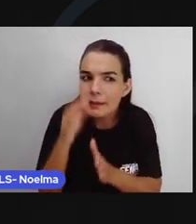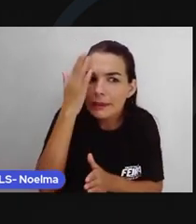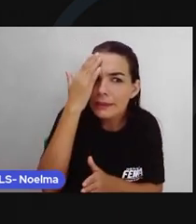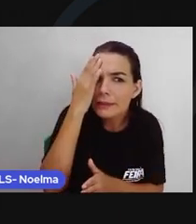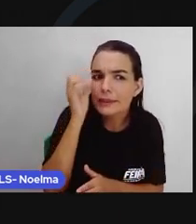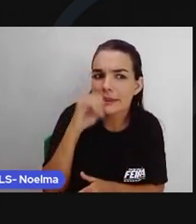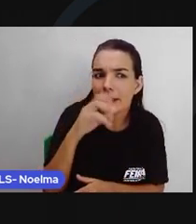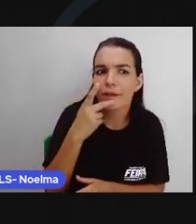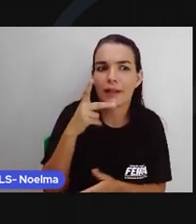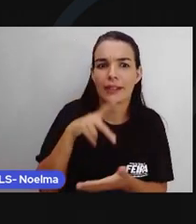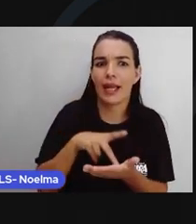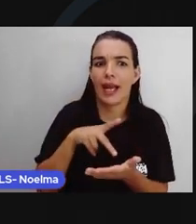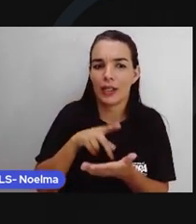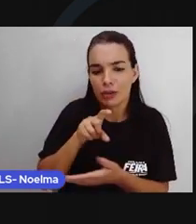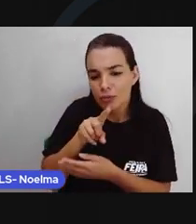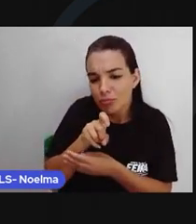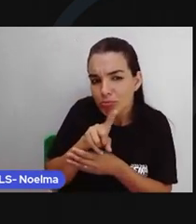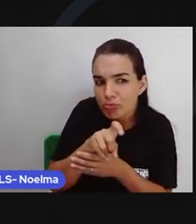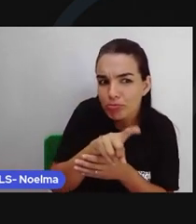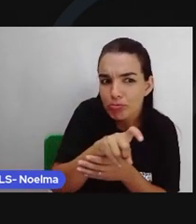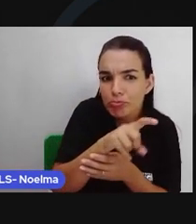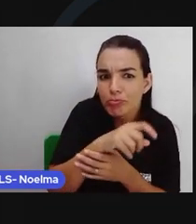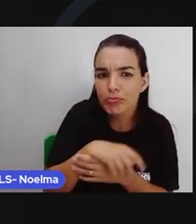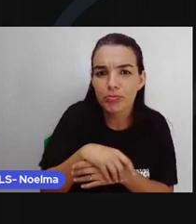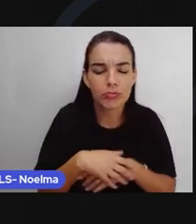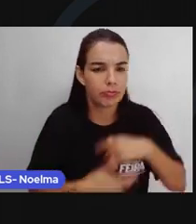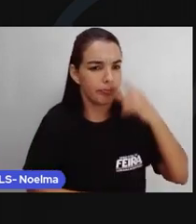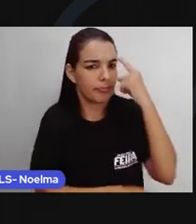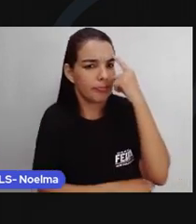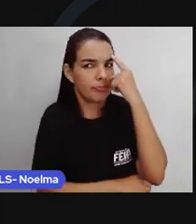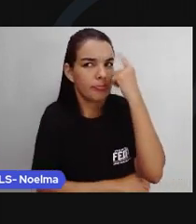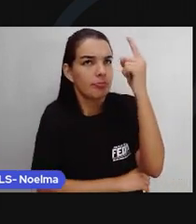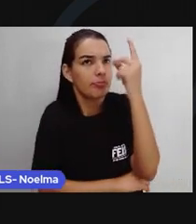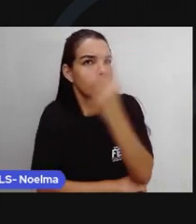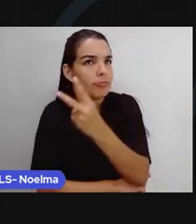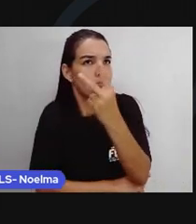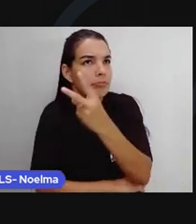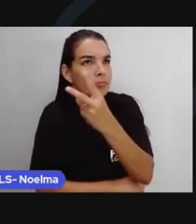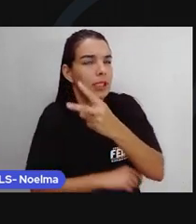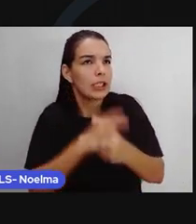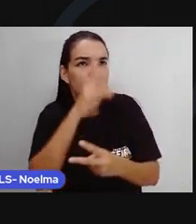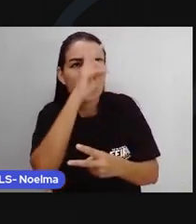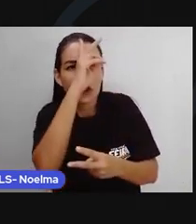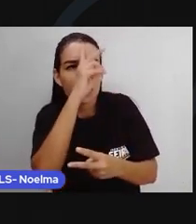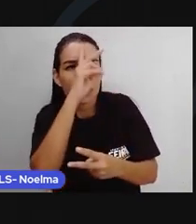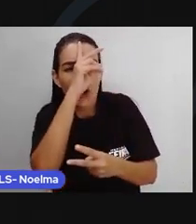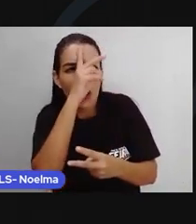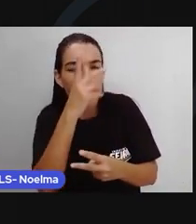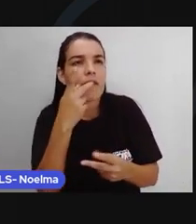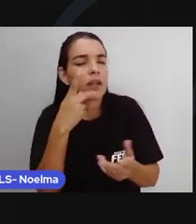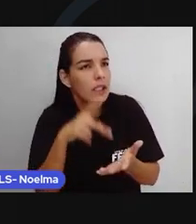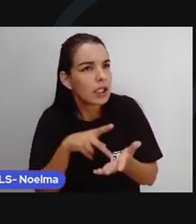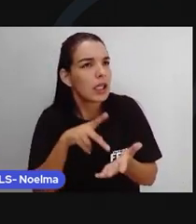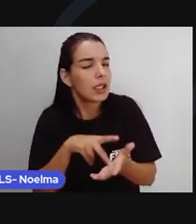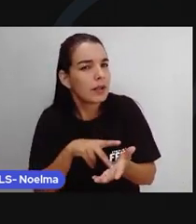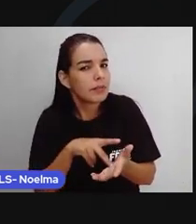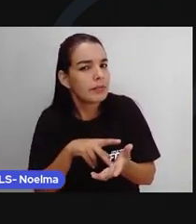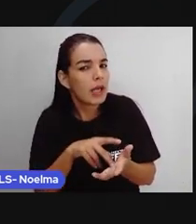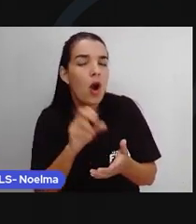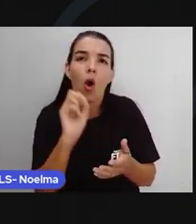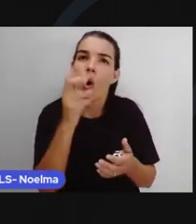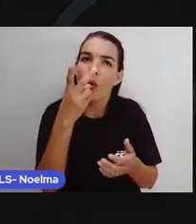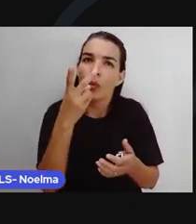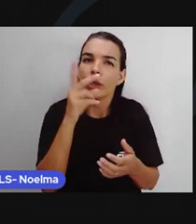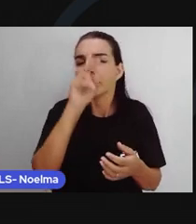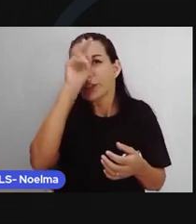Ele achava duas coisas Ou era a história verdadeira mesmo Ou